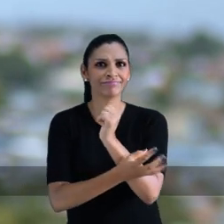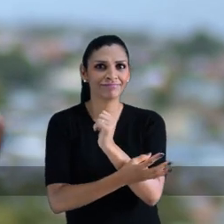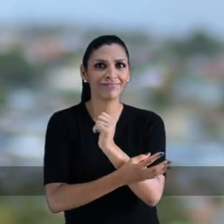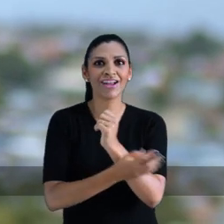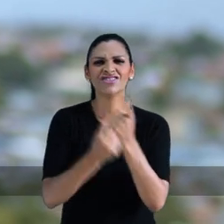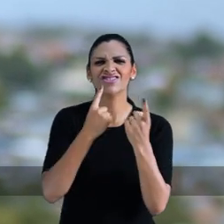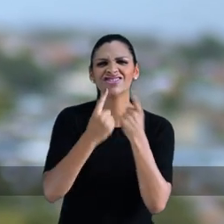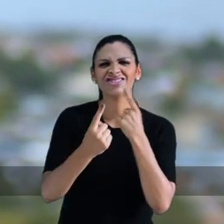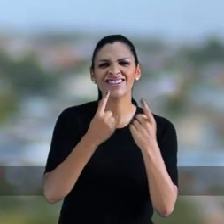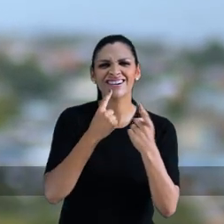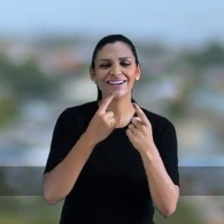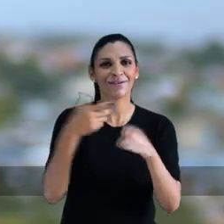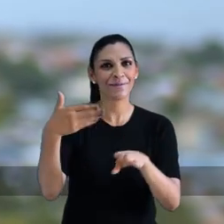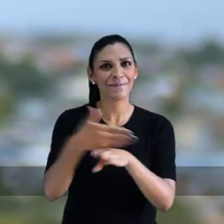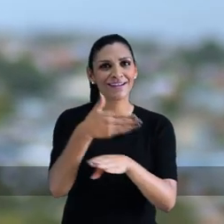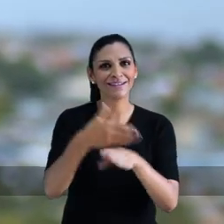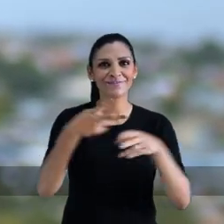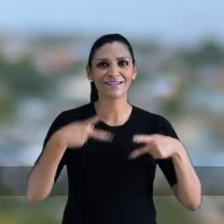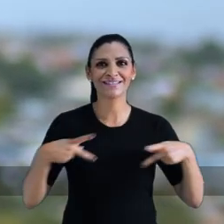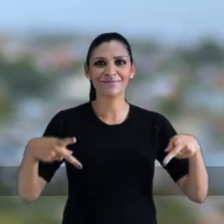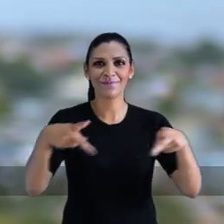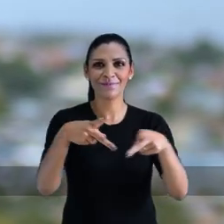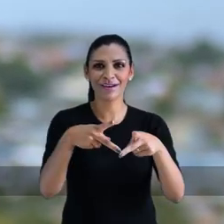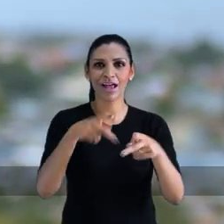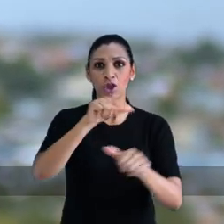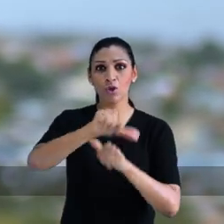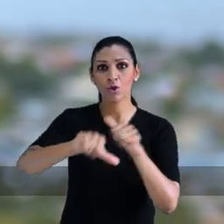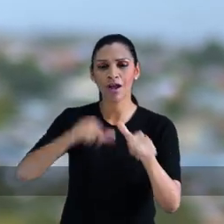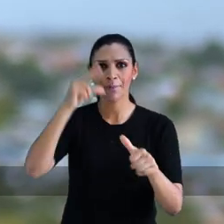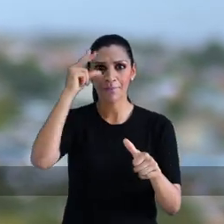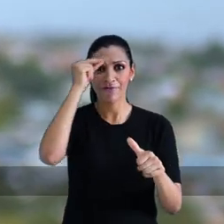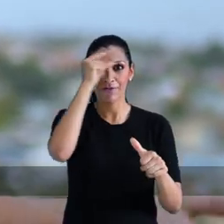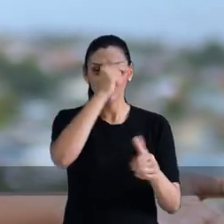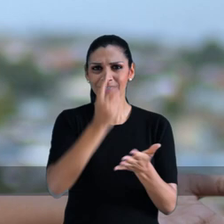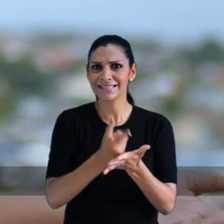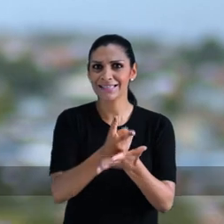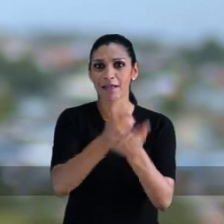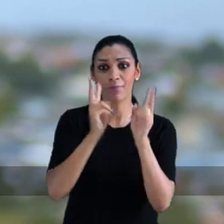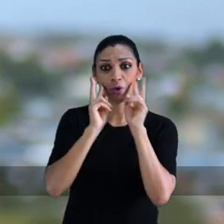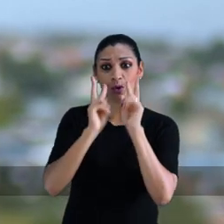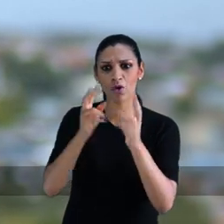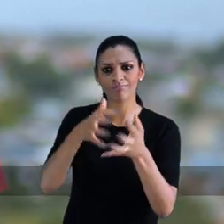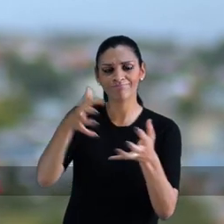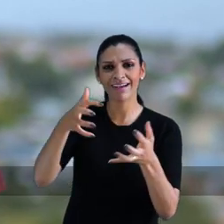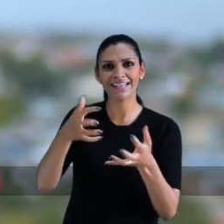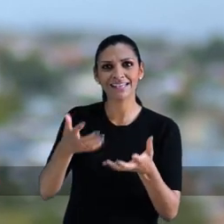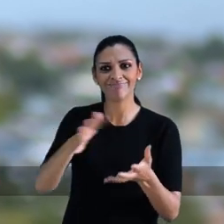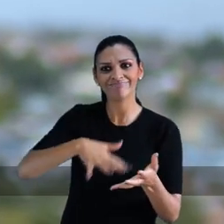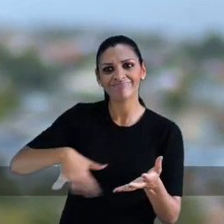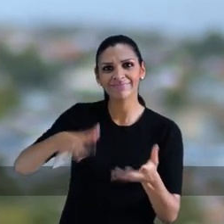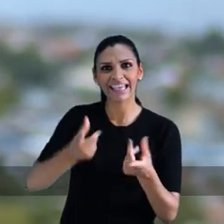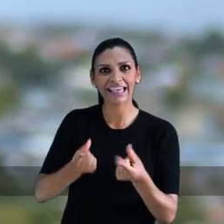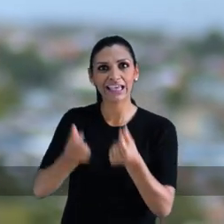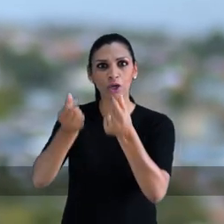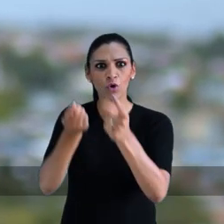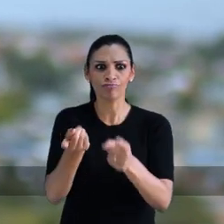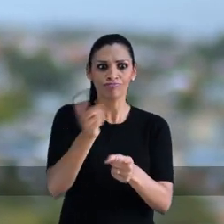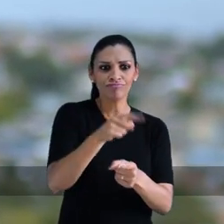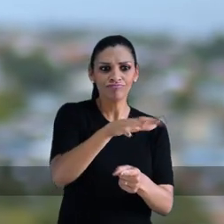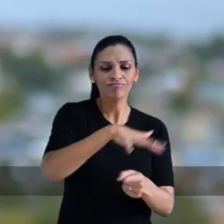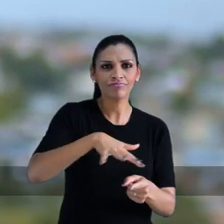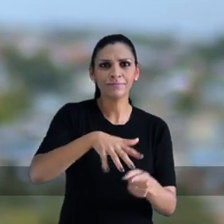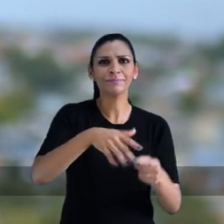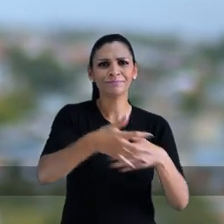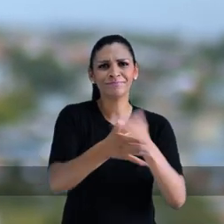conchavos e esquemas pelo diálogo e participação popular. Trocar uma prefeitura que sempre olhou pros mais ricos, por uma